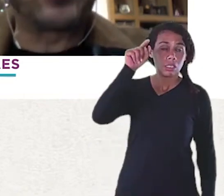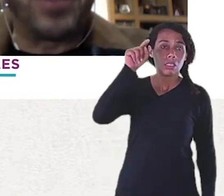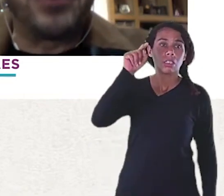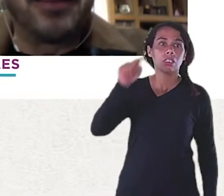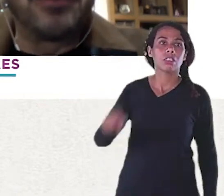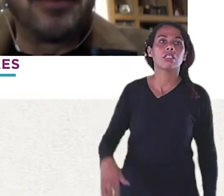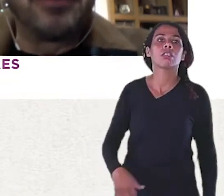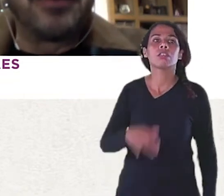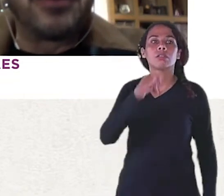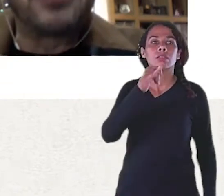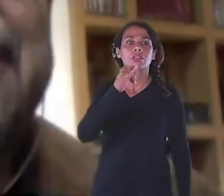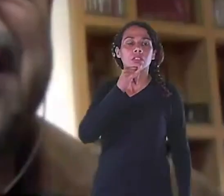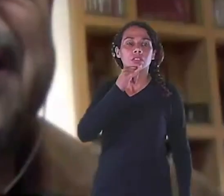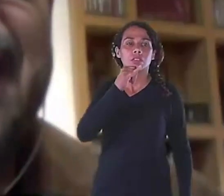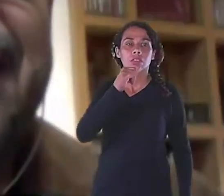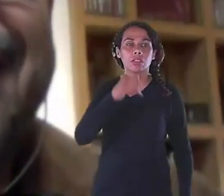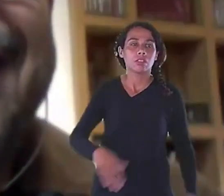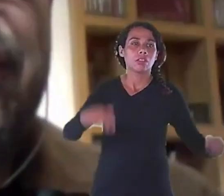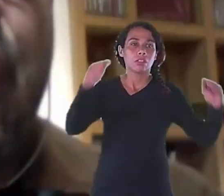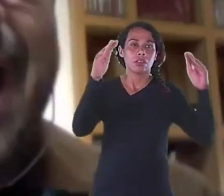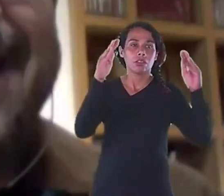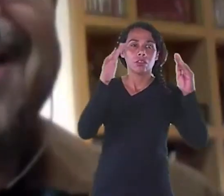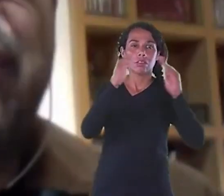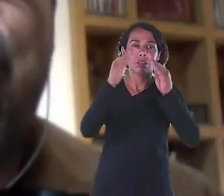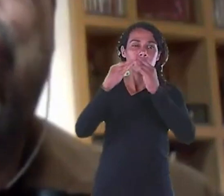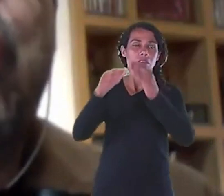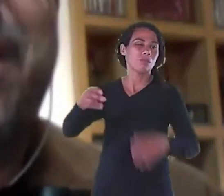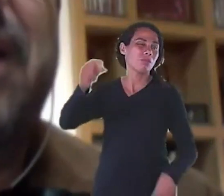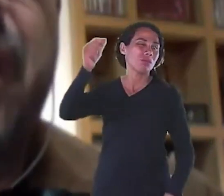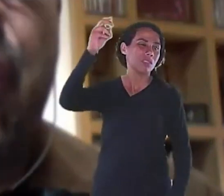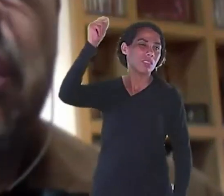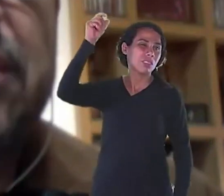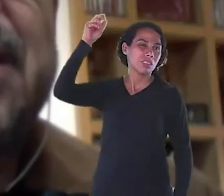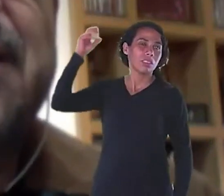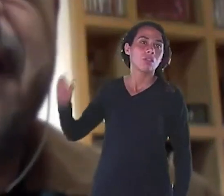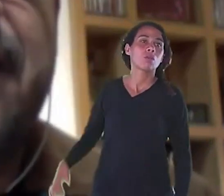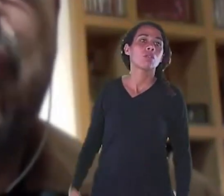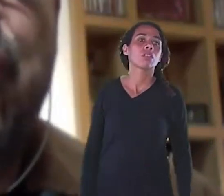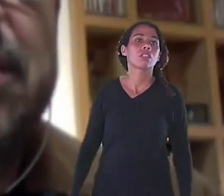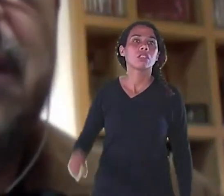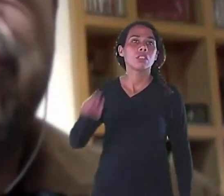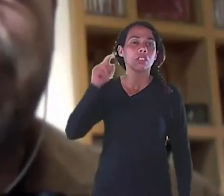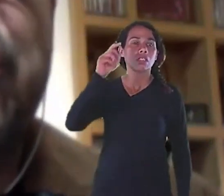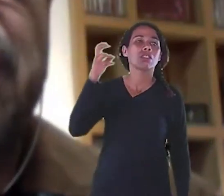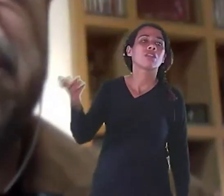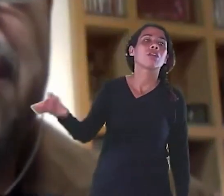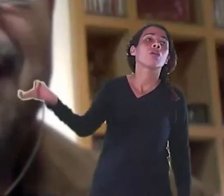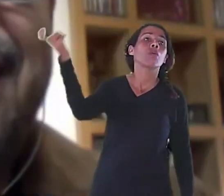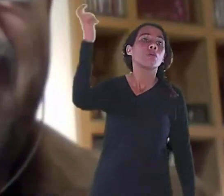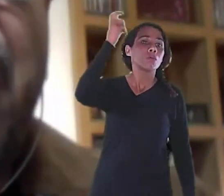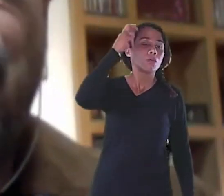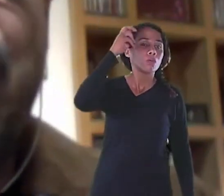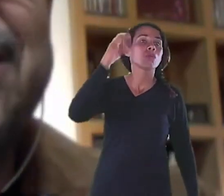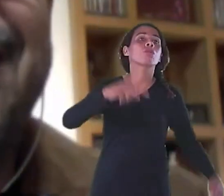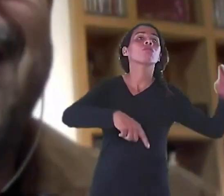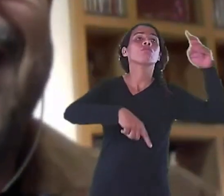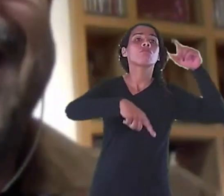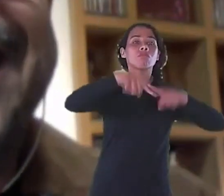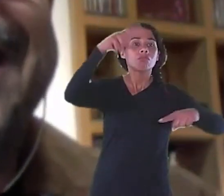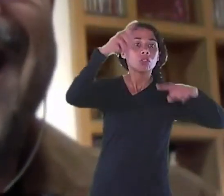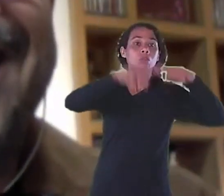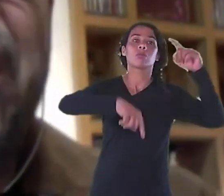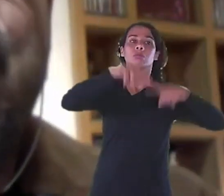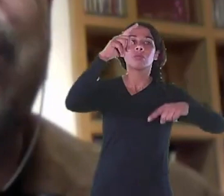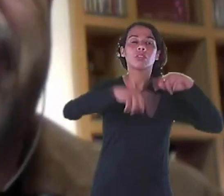que toda Europa somada Está na Itália Então a questão Da cultura material Que seja da arquitetura Que seja dos objetos É uma coisa